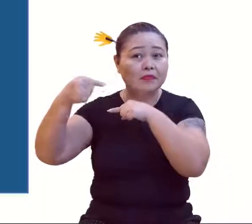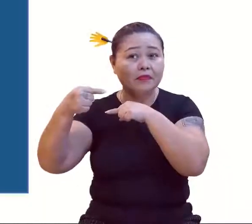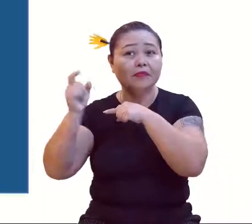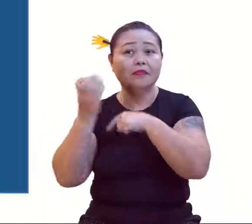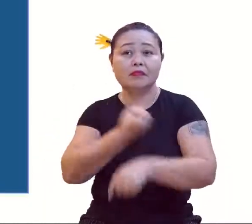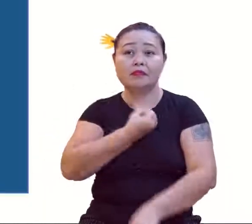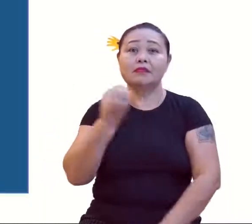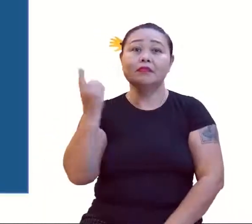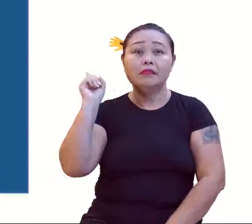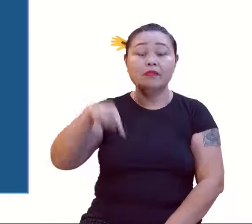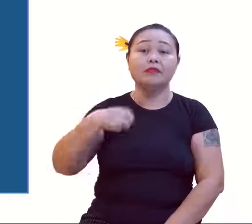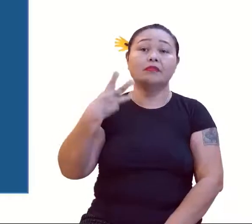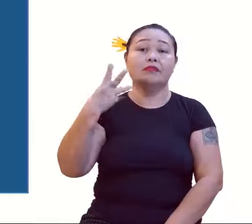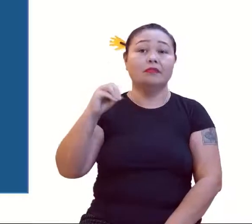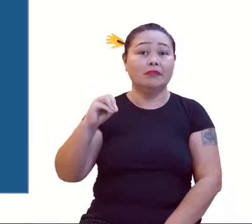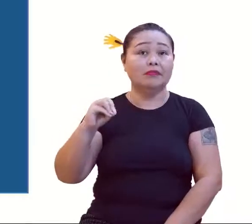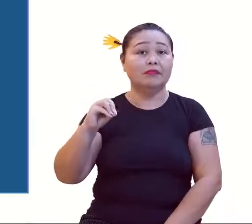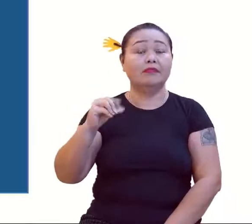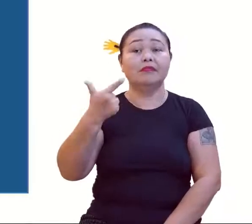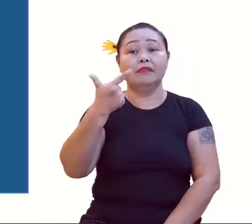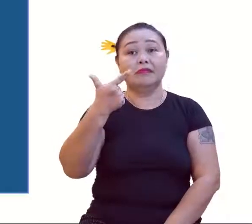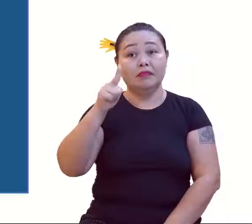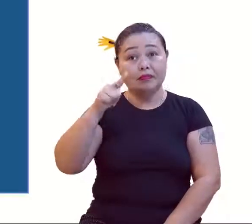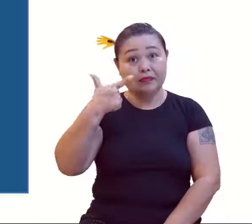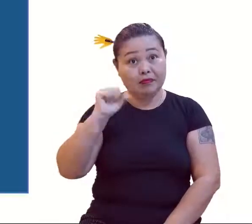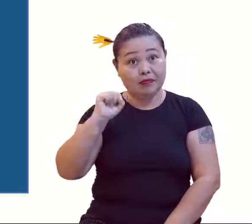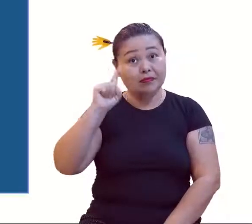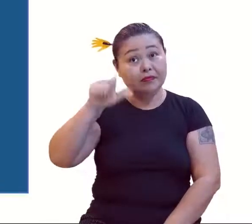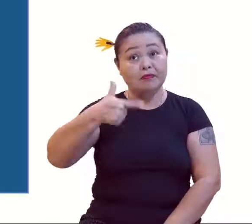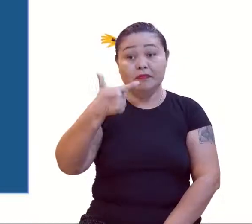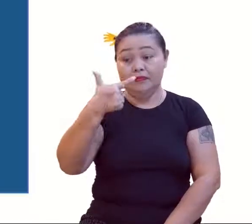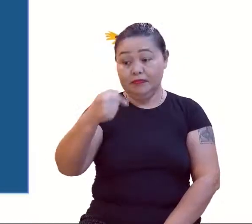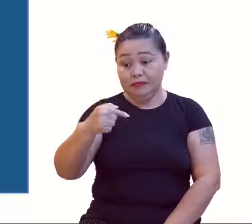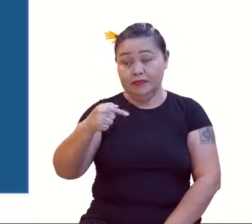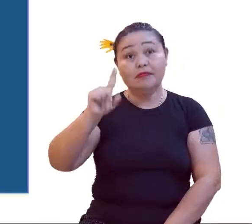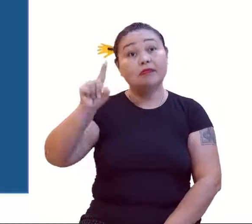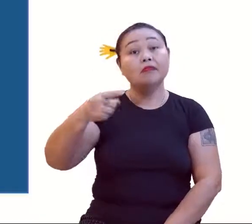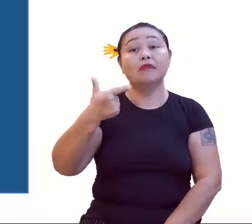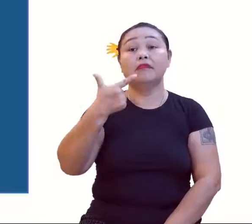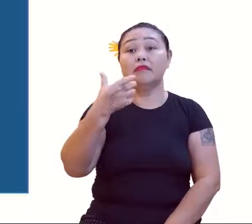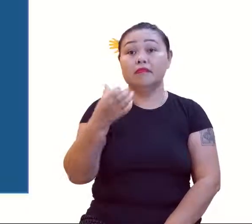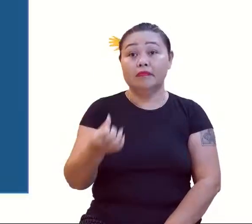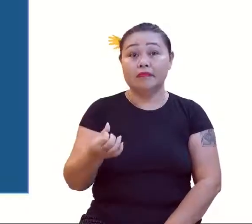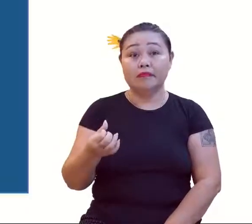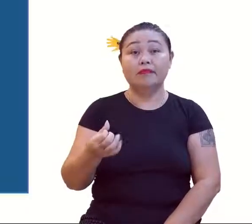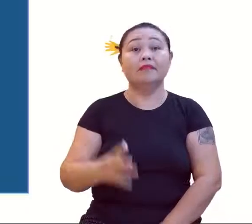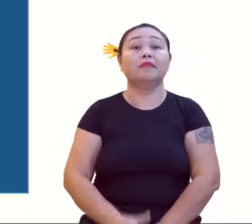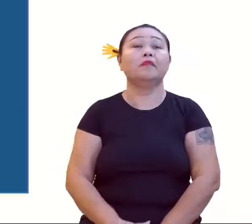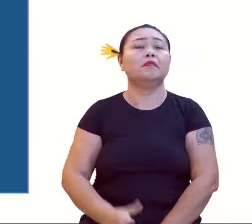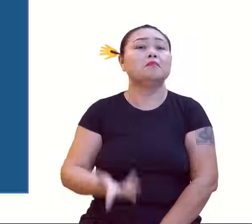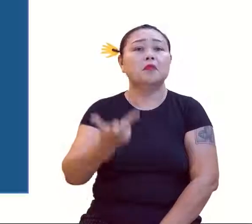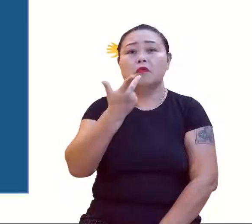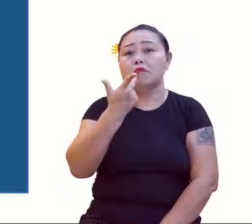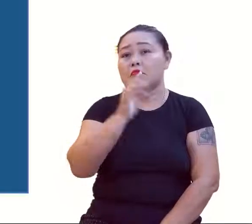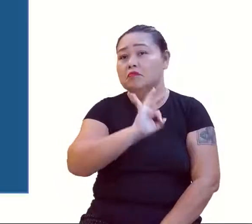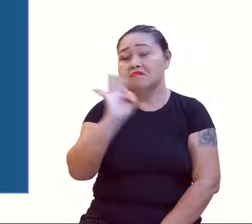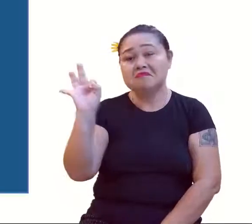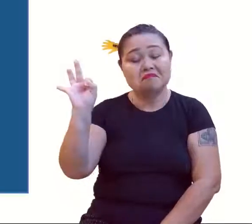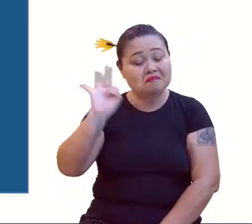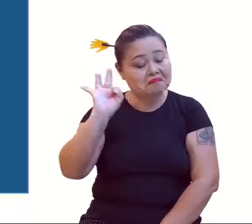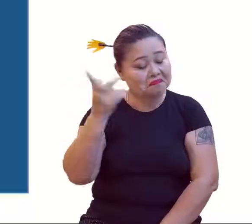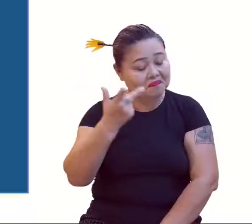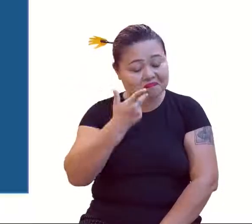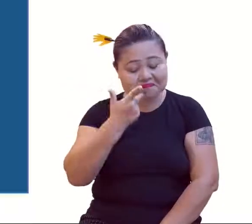termo é o... 30, é o 28, é o 27 ou é o 26? Ai, não vamos nem perder tempo com essa, né? não.